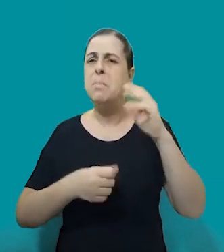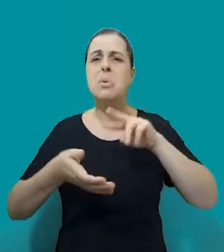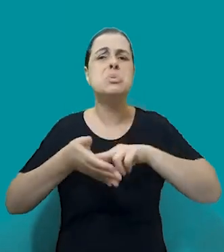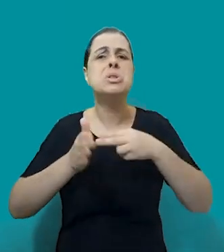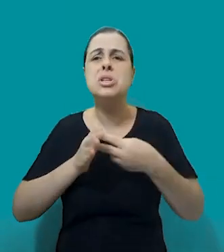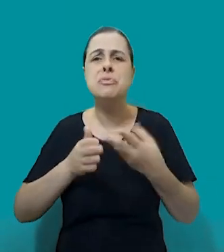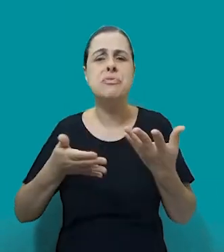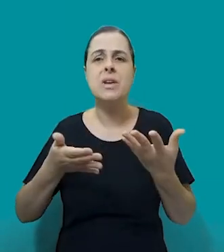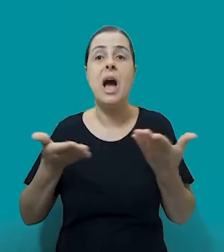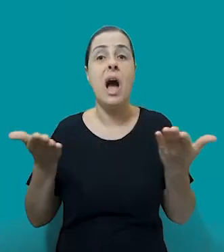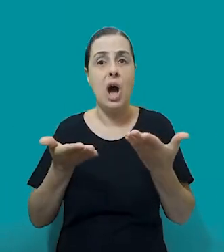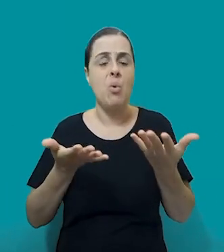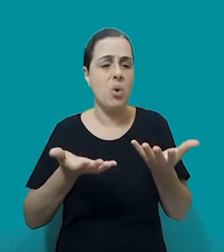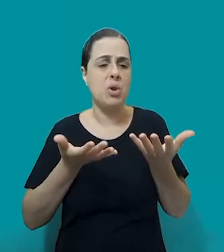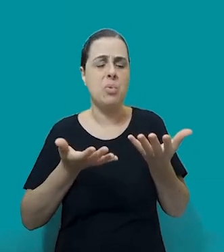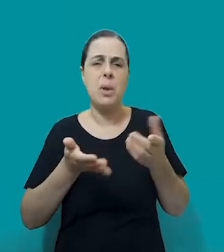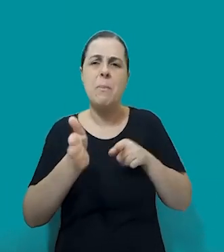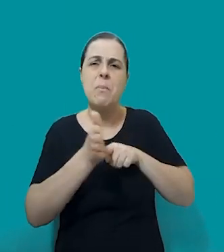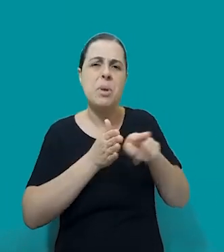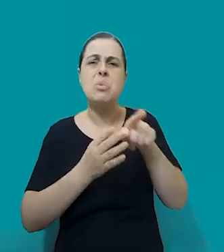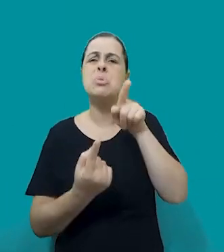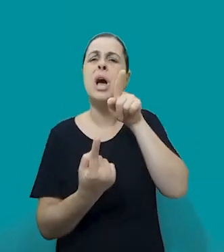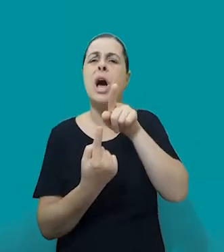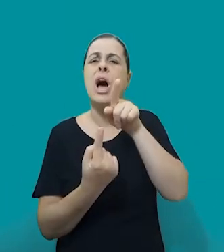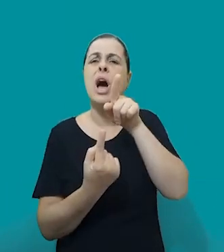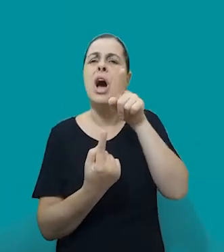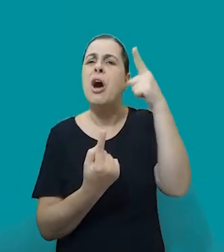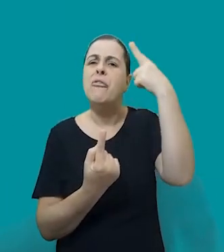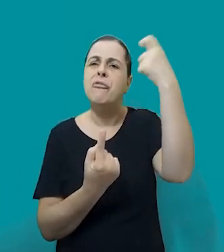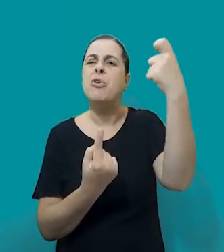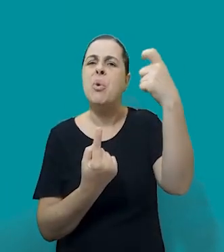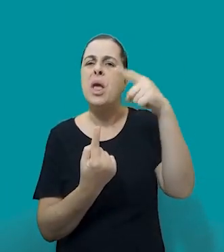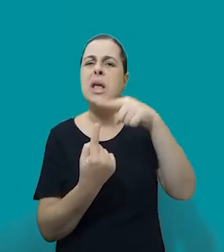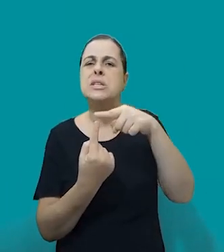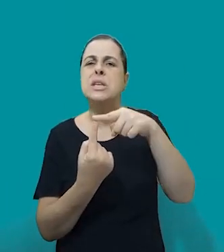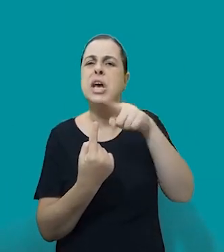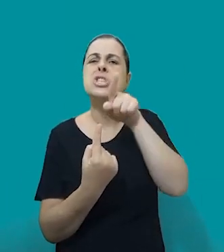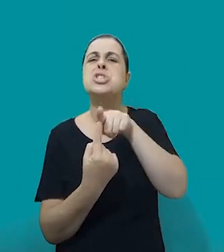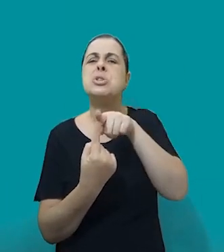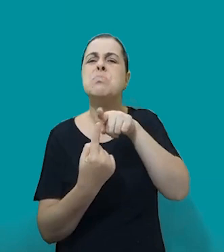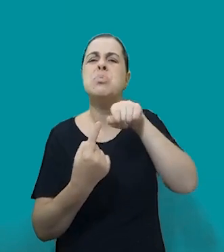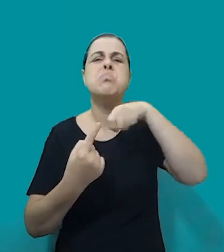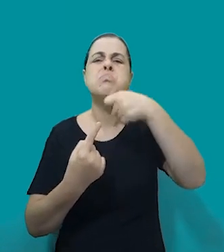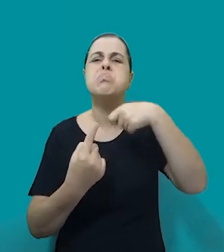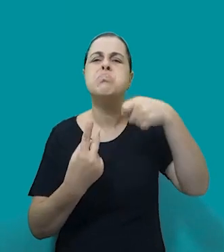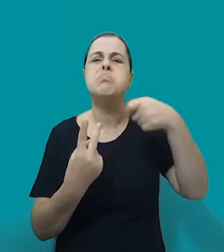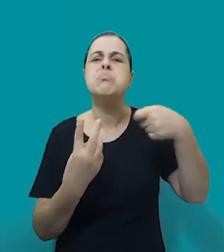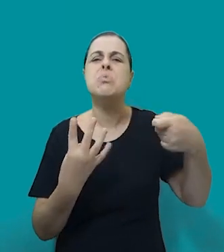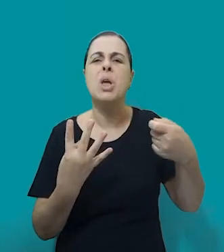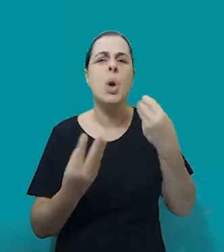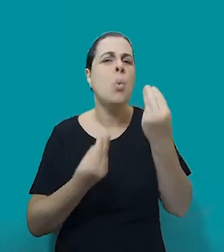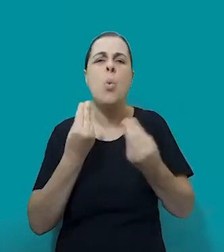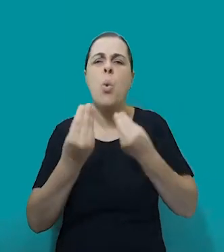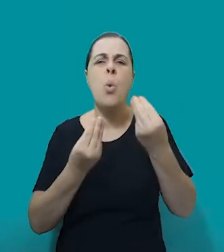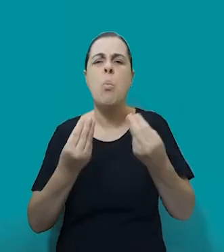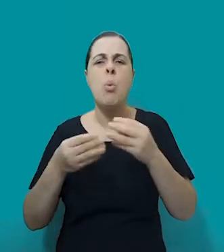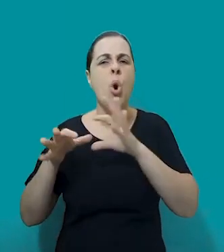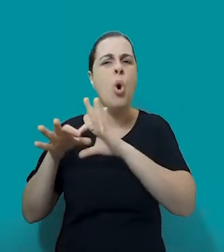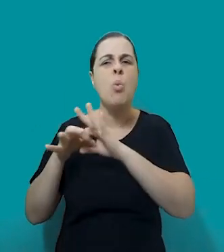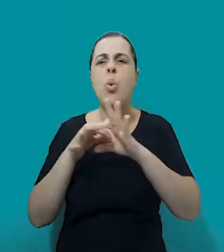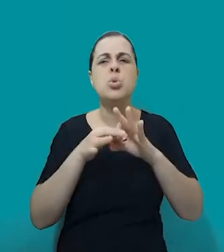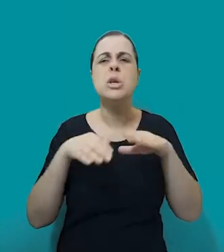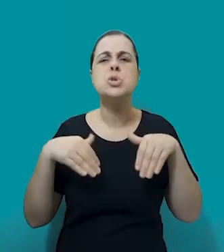Nathalie, acho que para começar, que tipos de violências que existem, né, que violências são essas, em que contextos são esses.